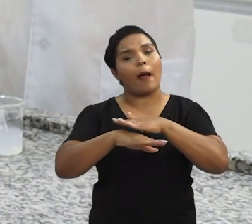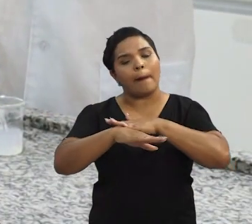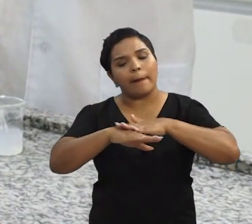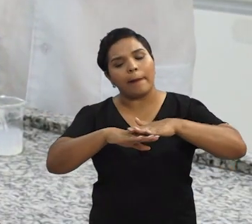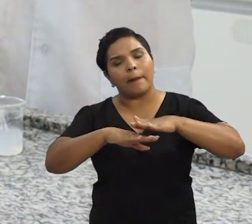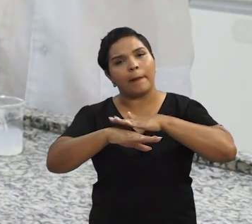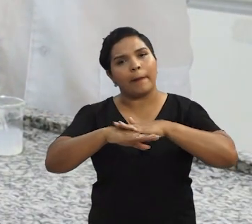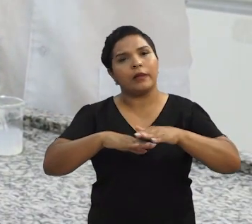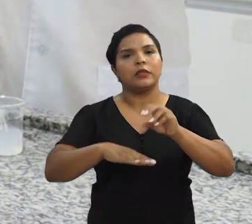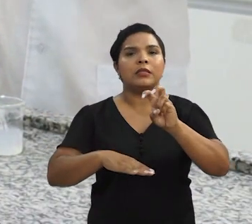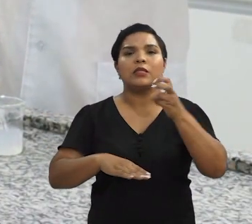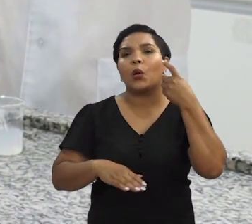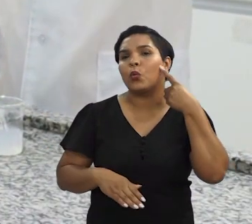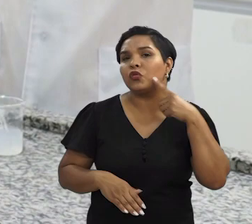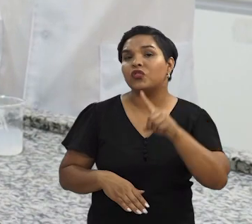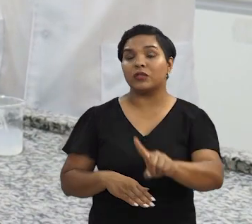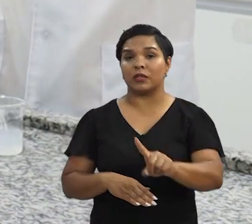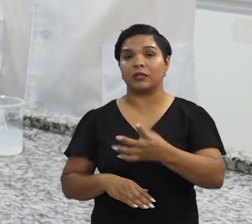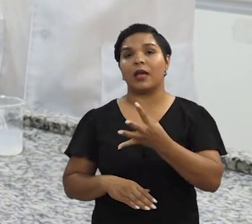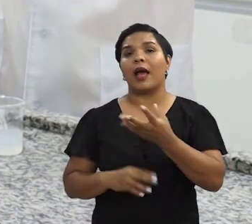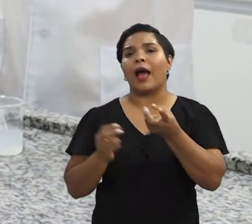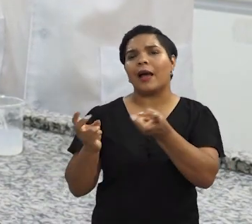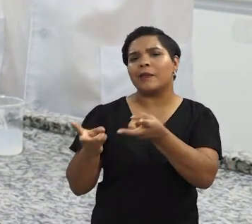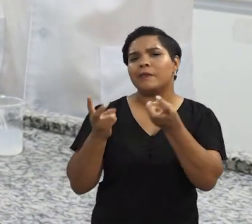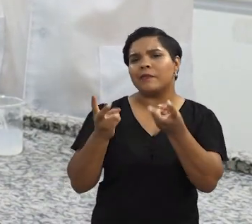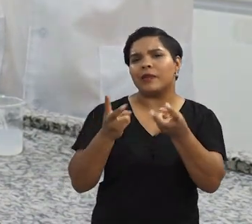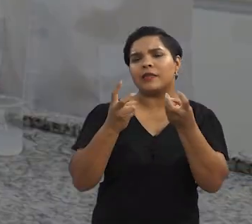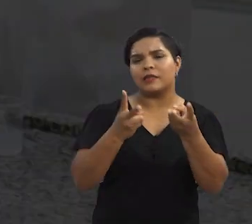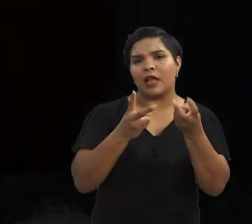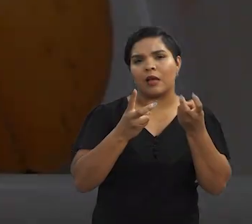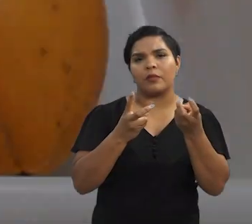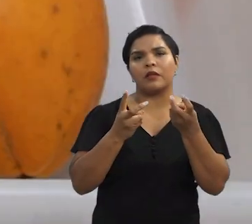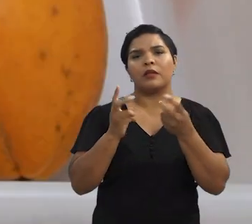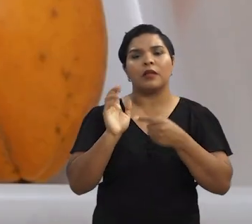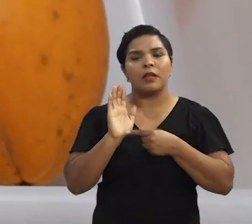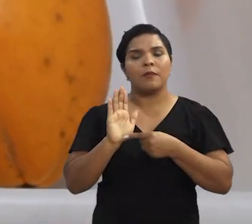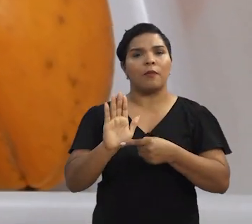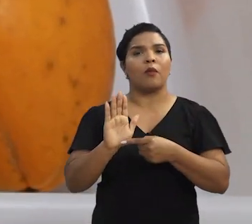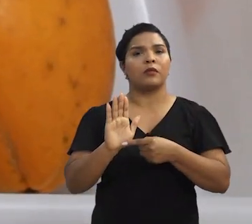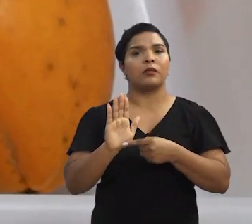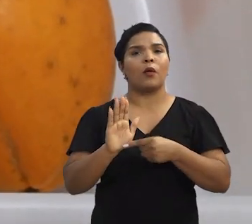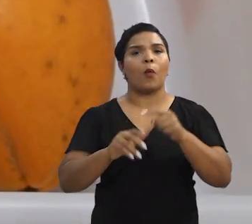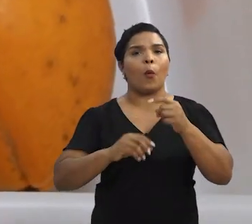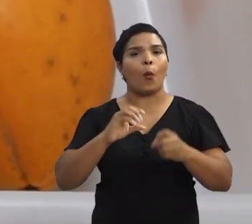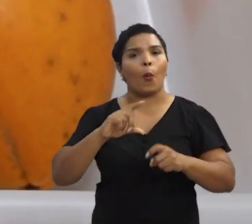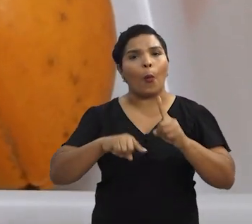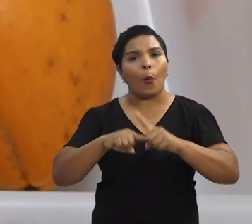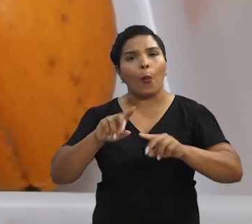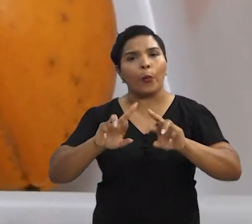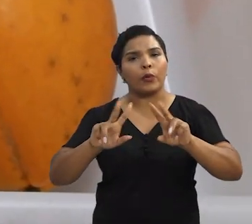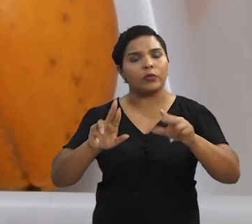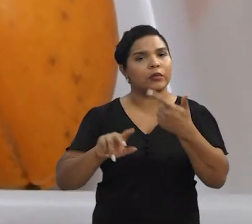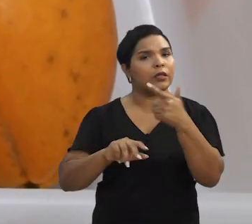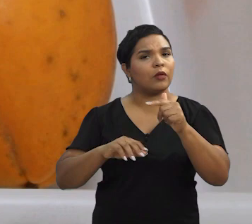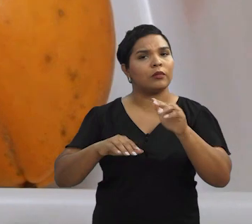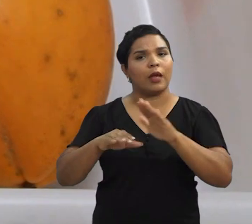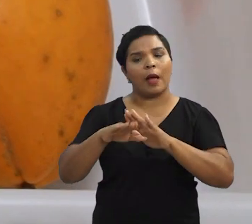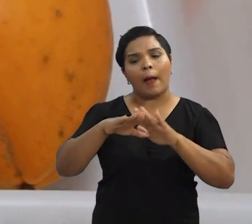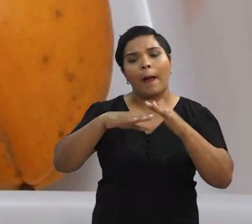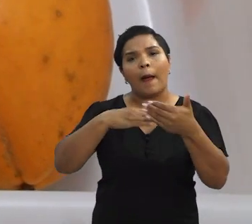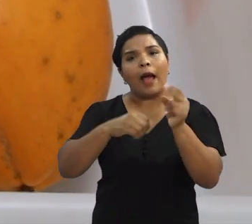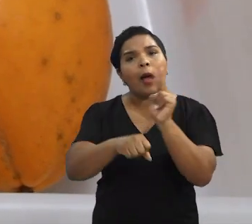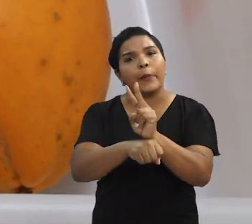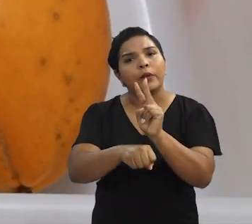revestimento num período de cinco dias. E a gente percebe que a amostra, o nosso produto controle que está sem o